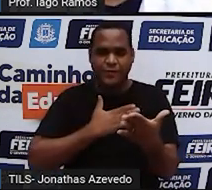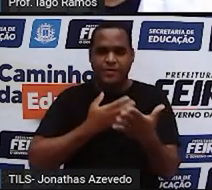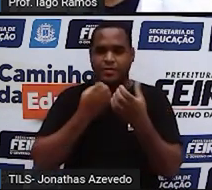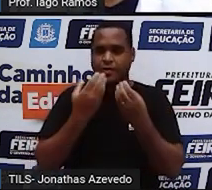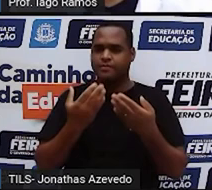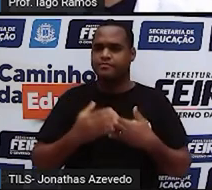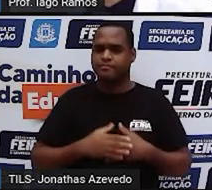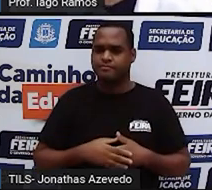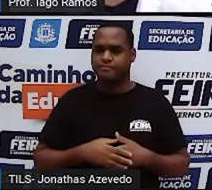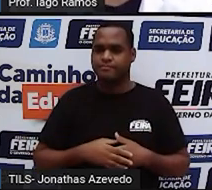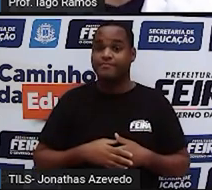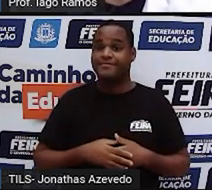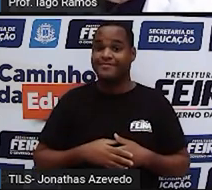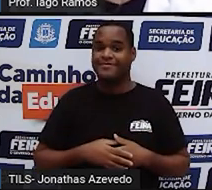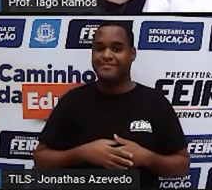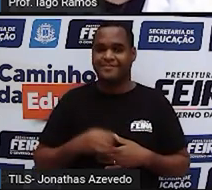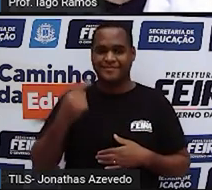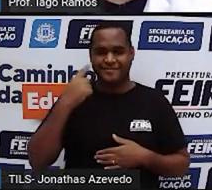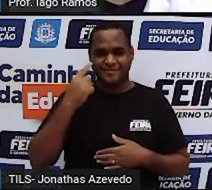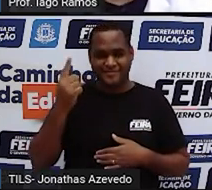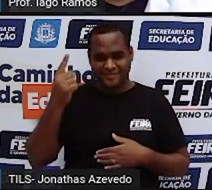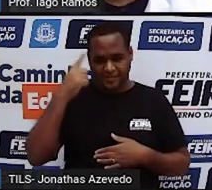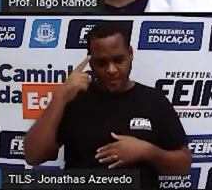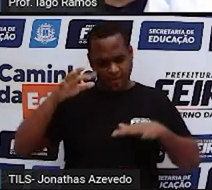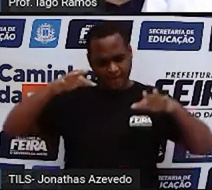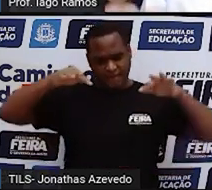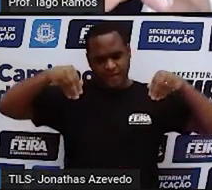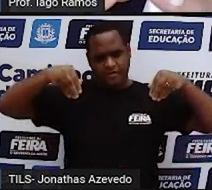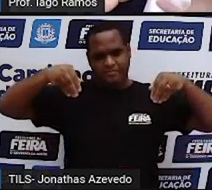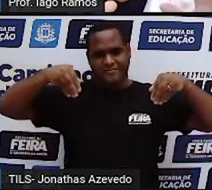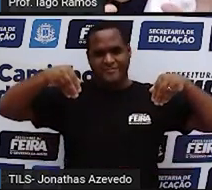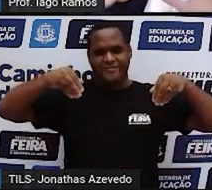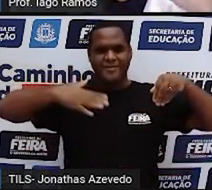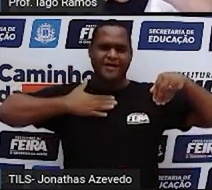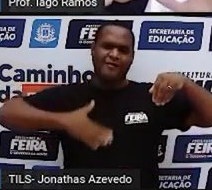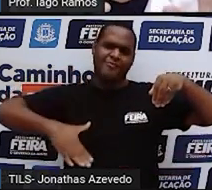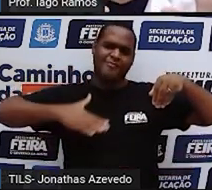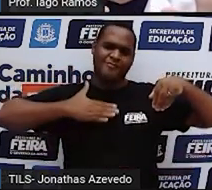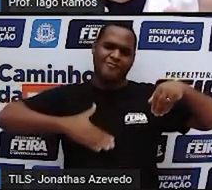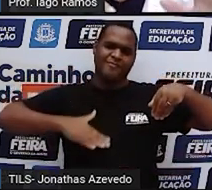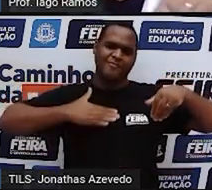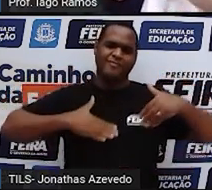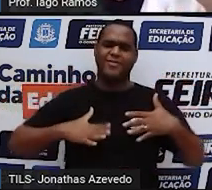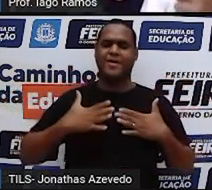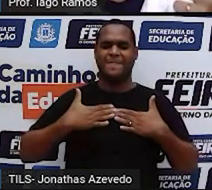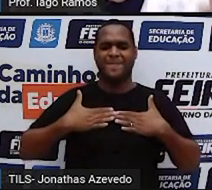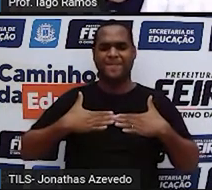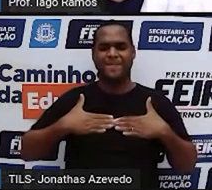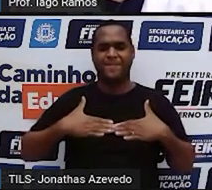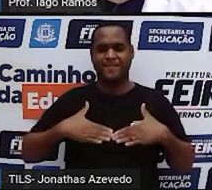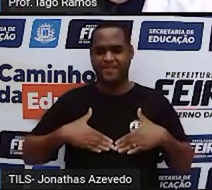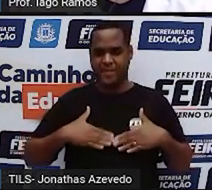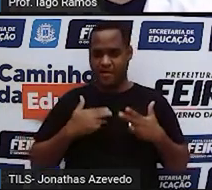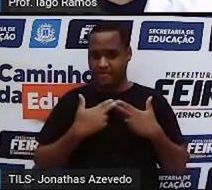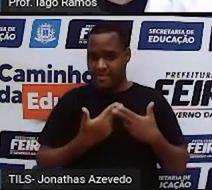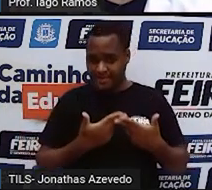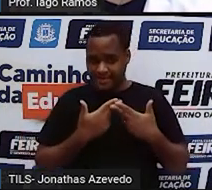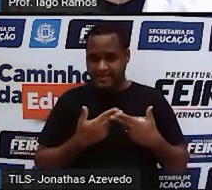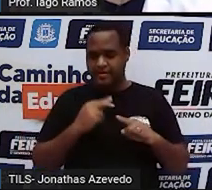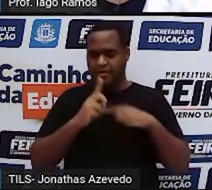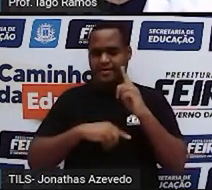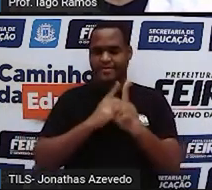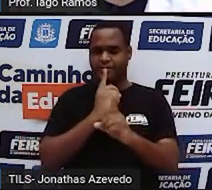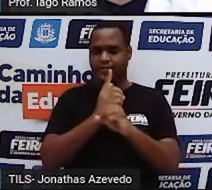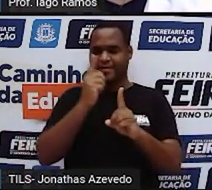Mas, ela chegou ao fim, mas calma, calma, né? Porque a gente ainda vai se